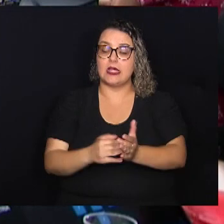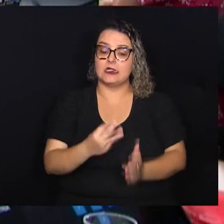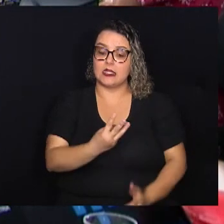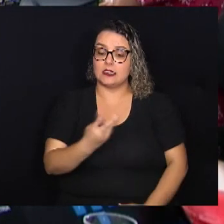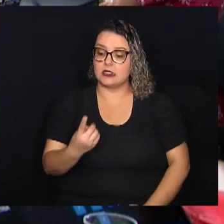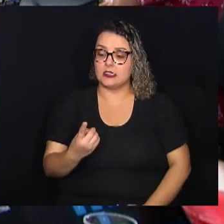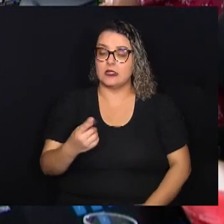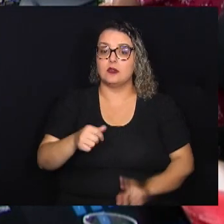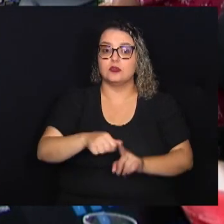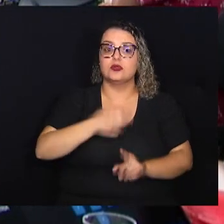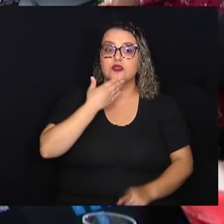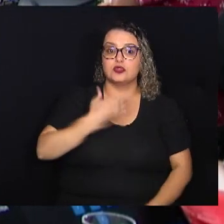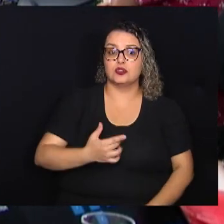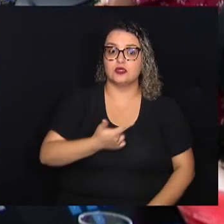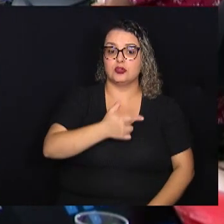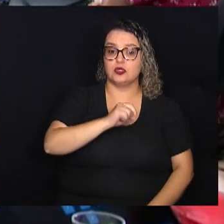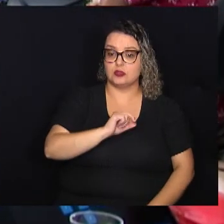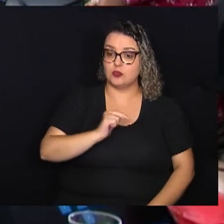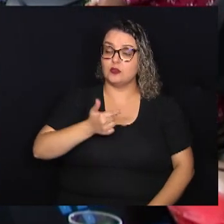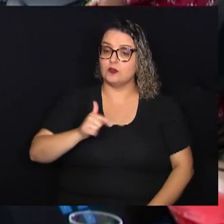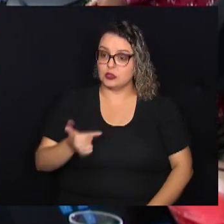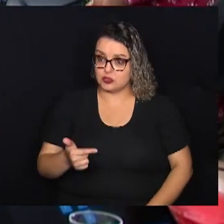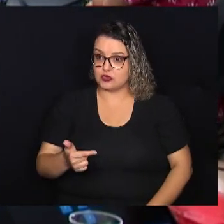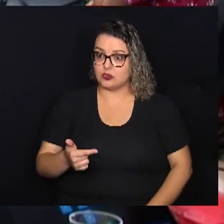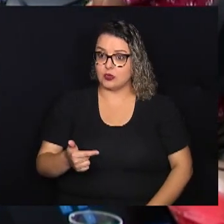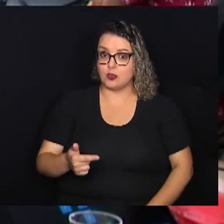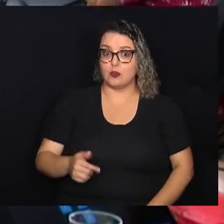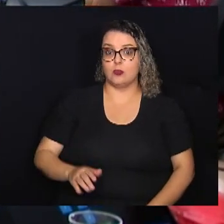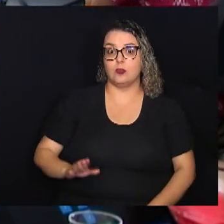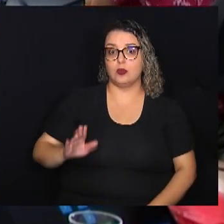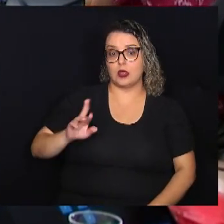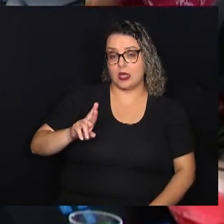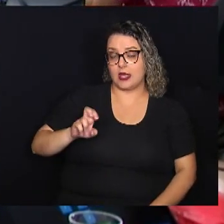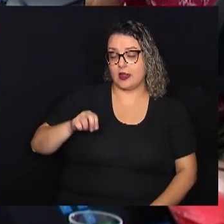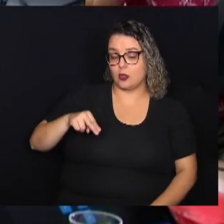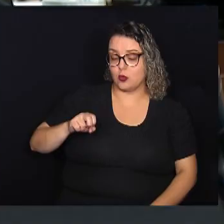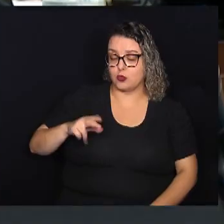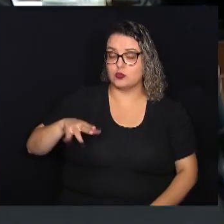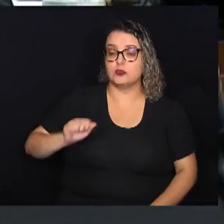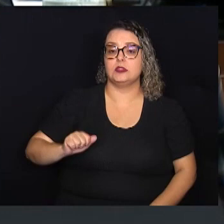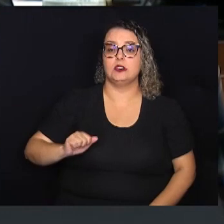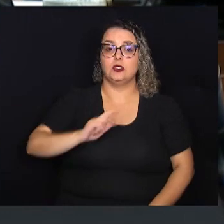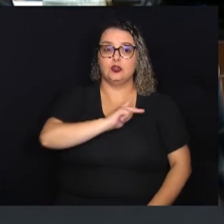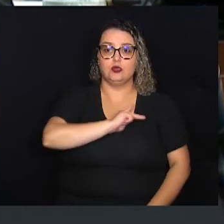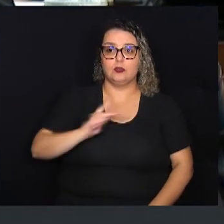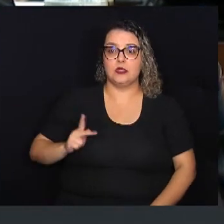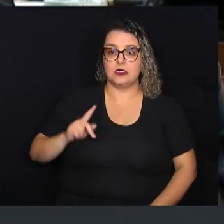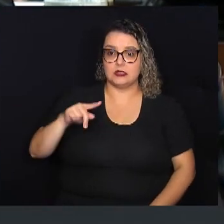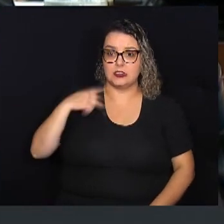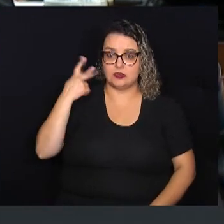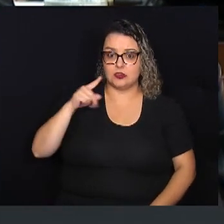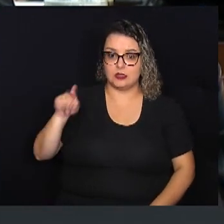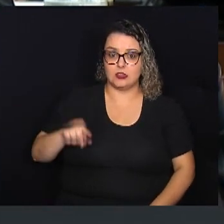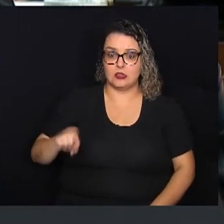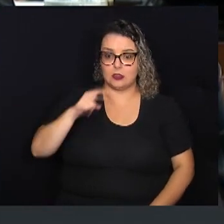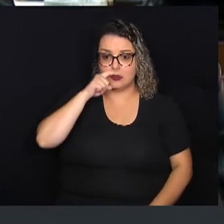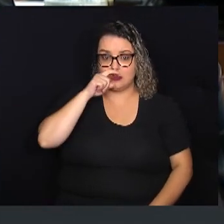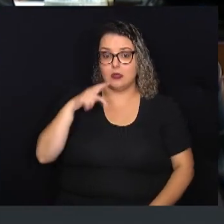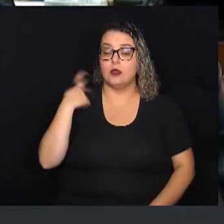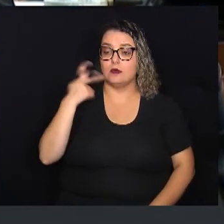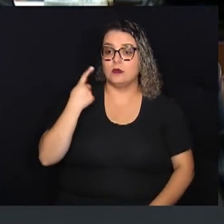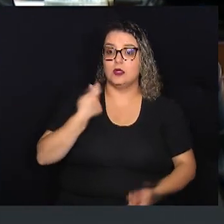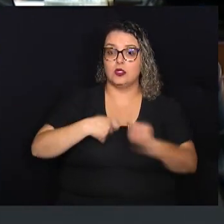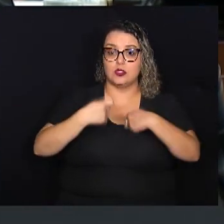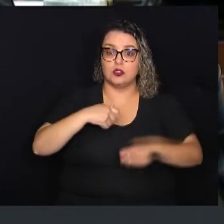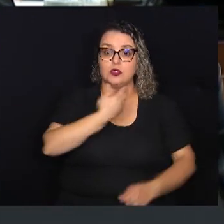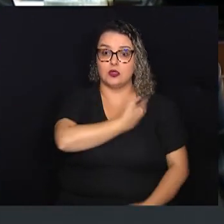dezembro de 2022 por conta da renúncia do então presidente, o vereador Zé Carlos. A vereadora também administrou a Câmara